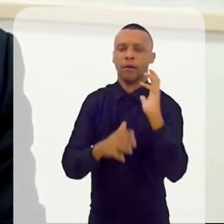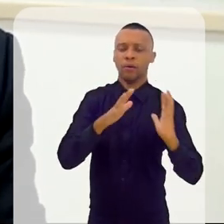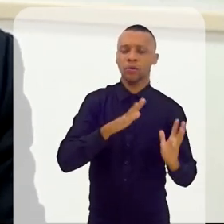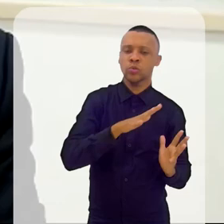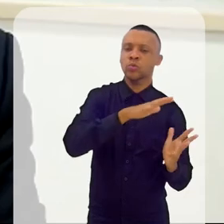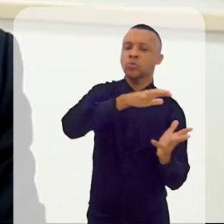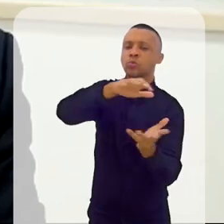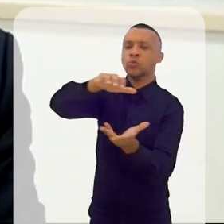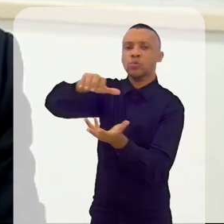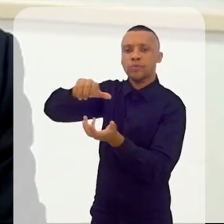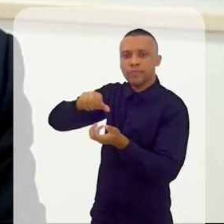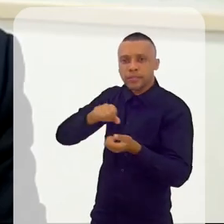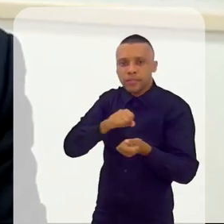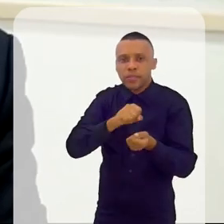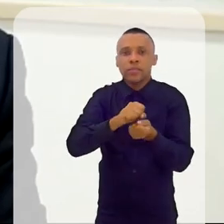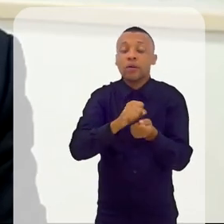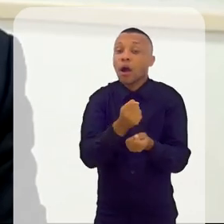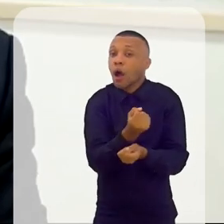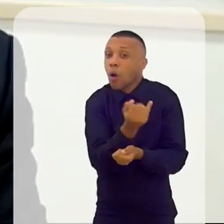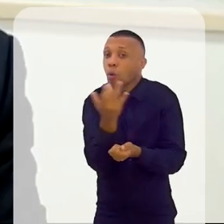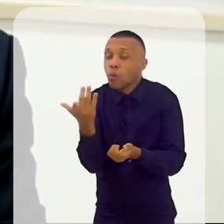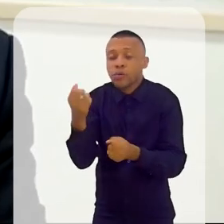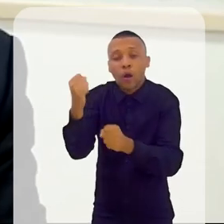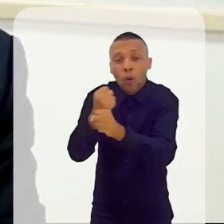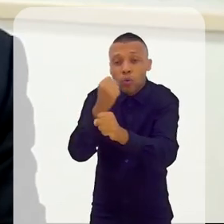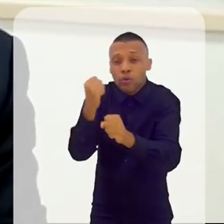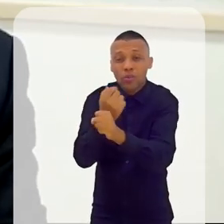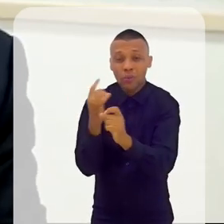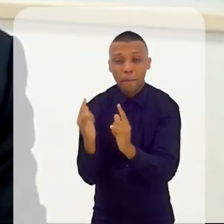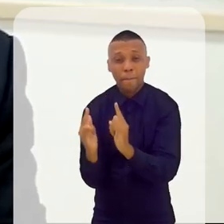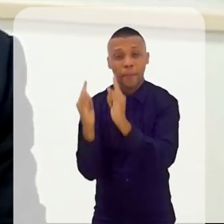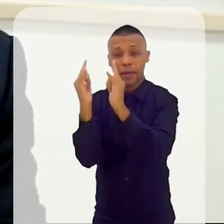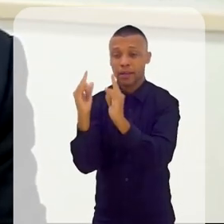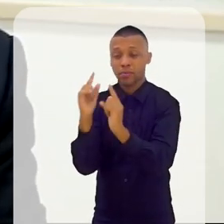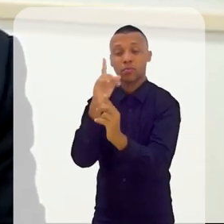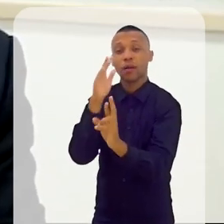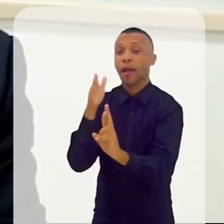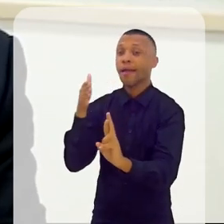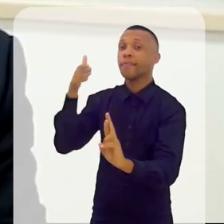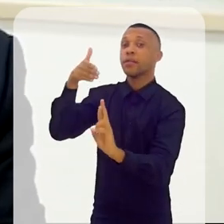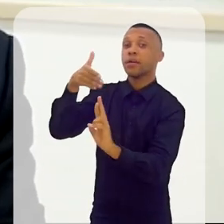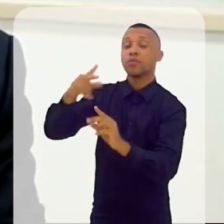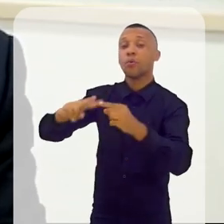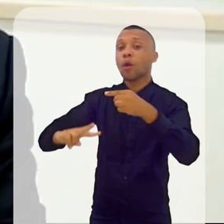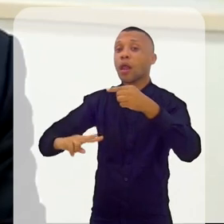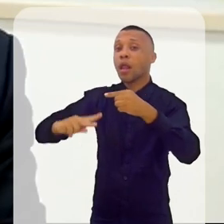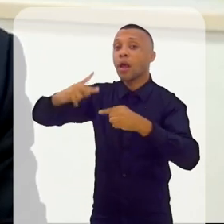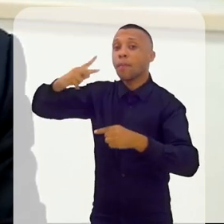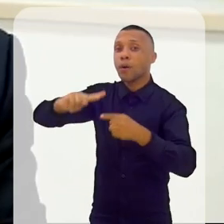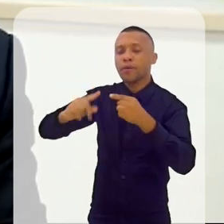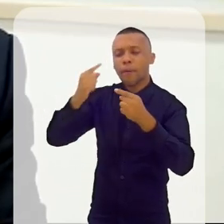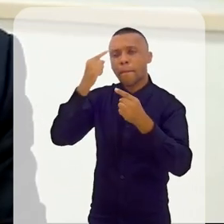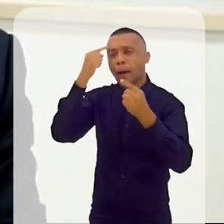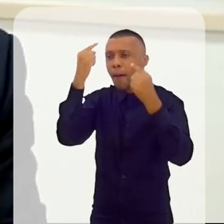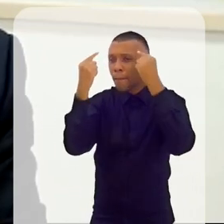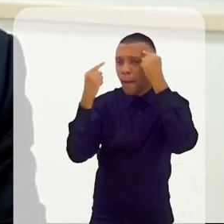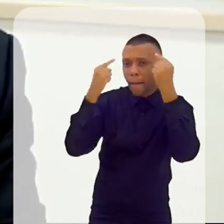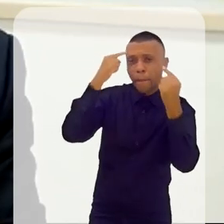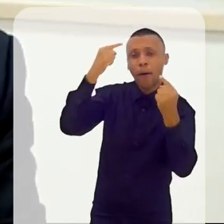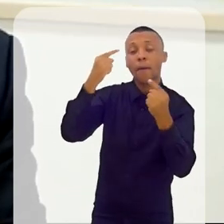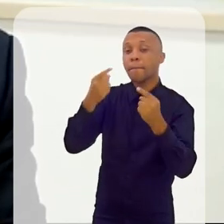planeta em si, com algum prédio, e esse prédio que sirva de um grande laboratório de ideias para